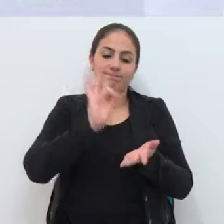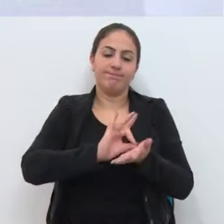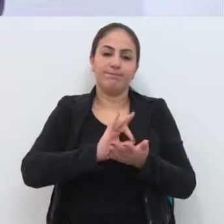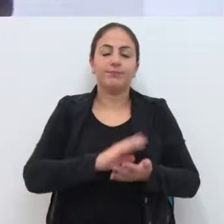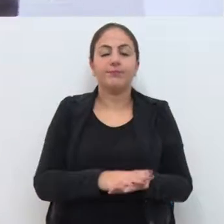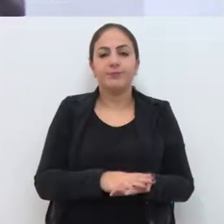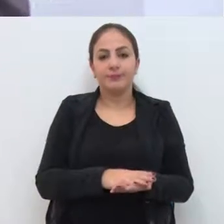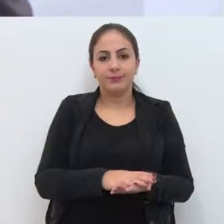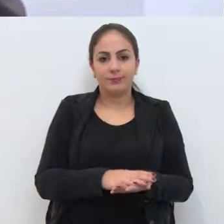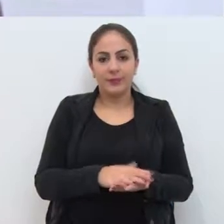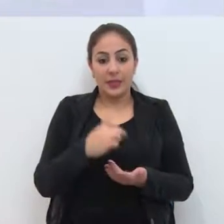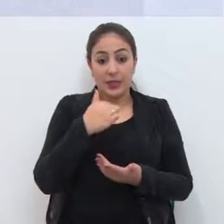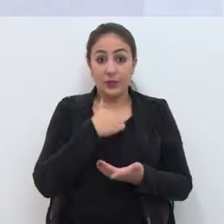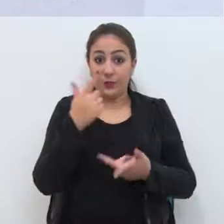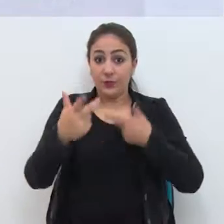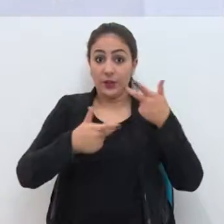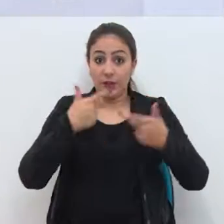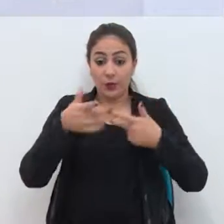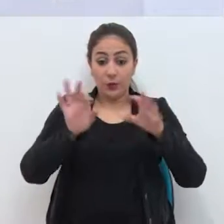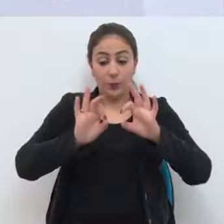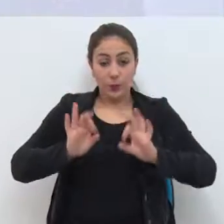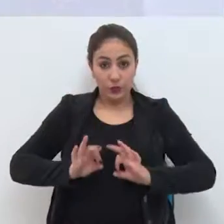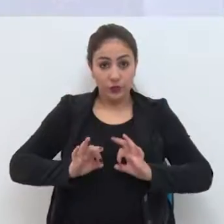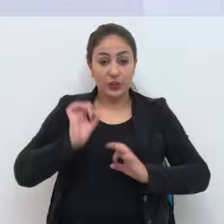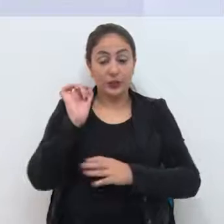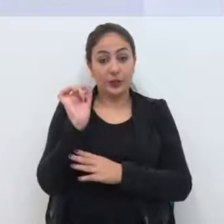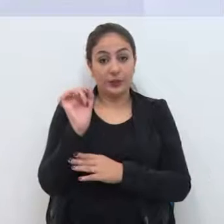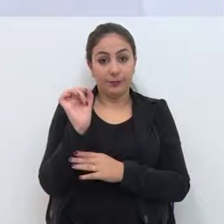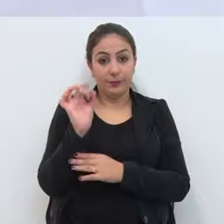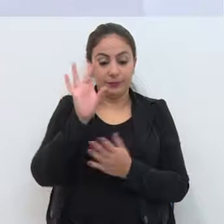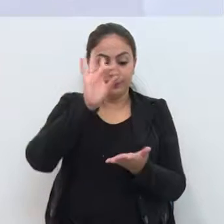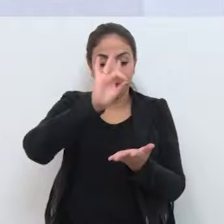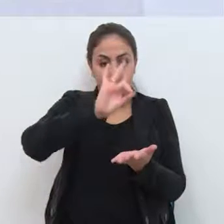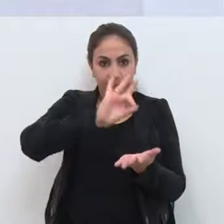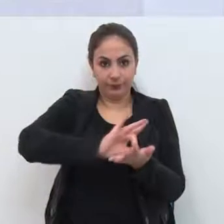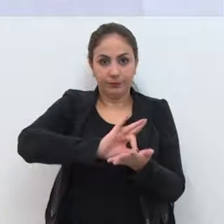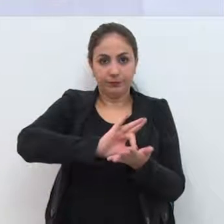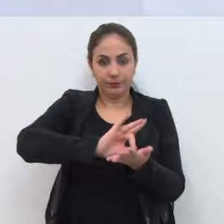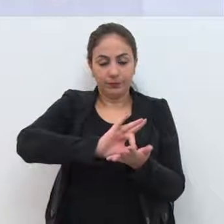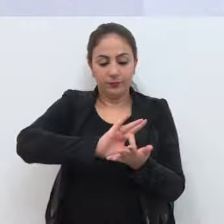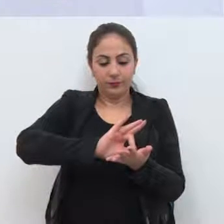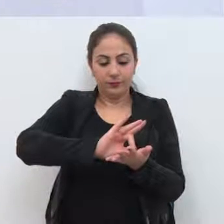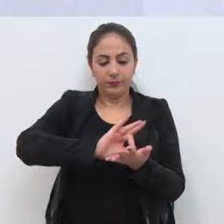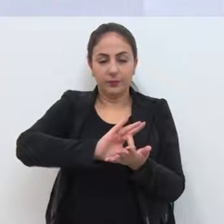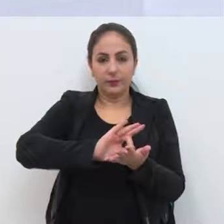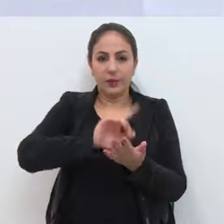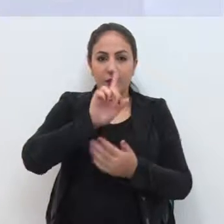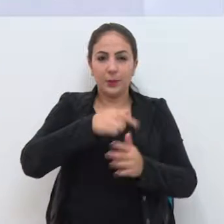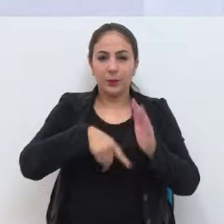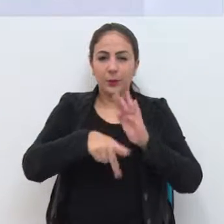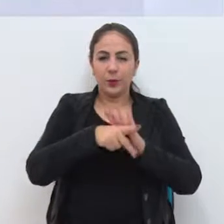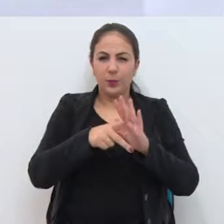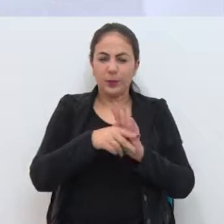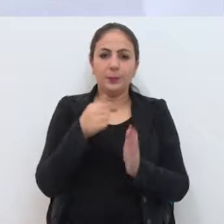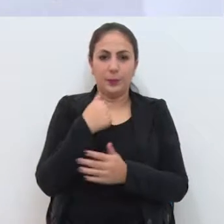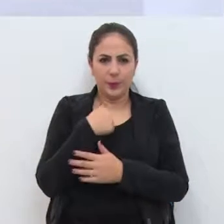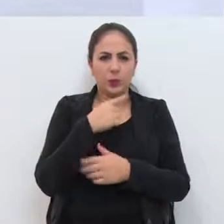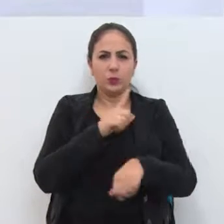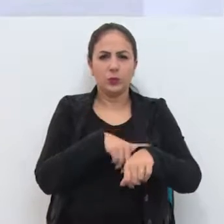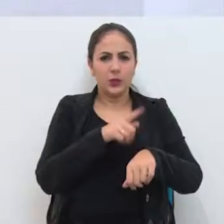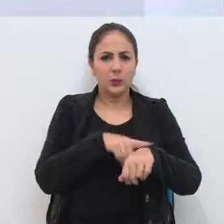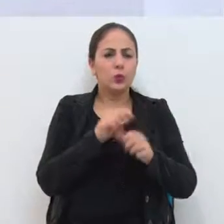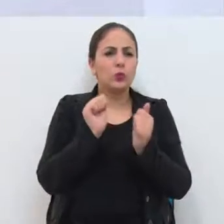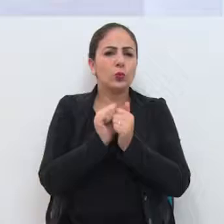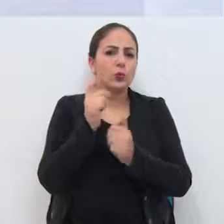Dizer que o projeto que instituiu foi da nossa época, aqui,